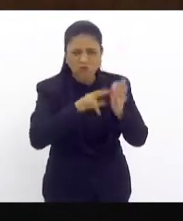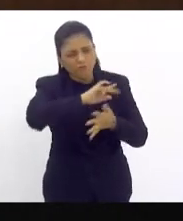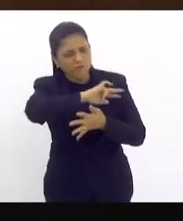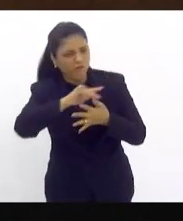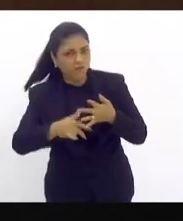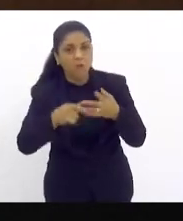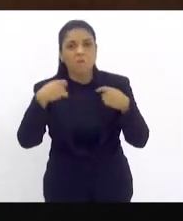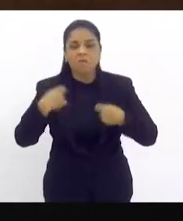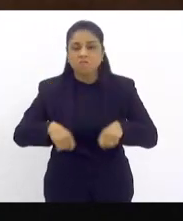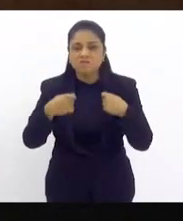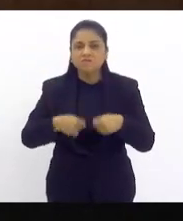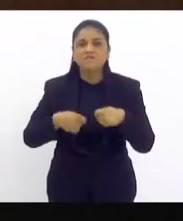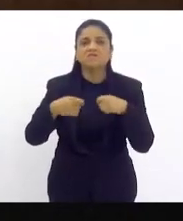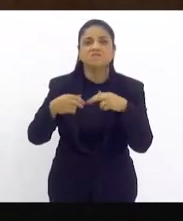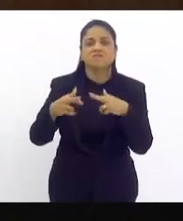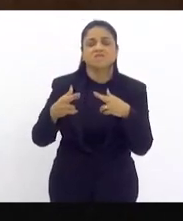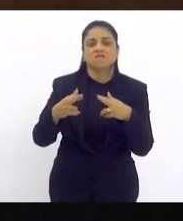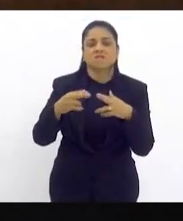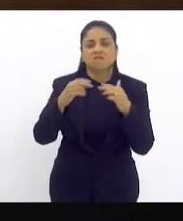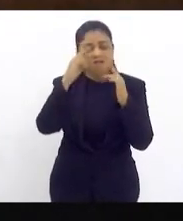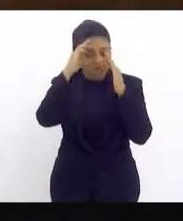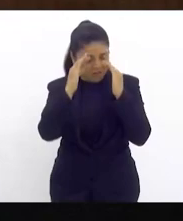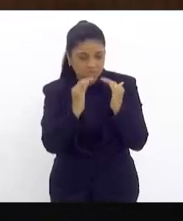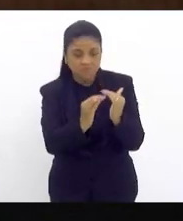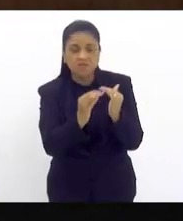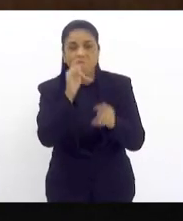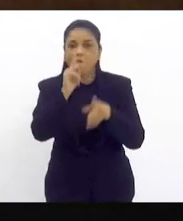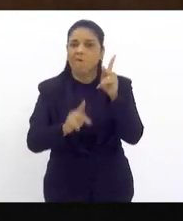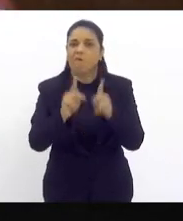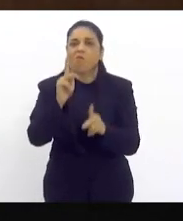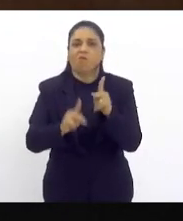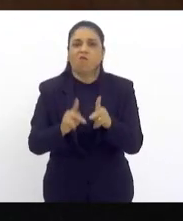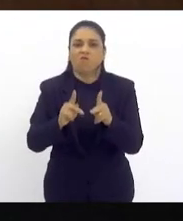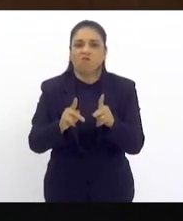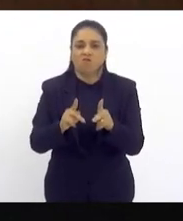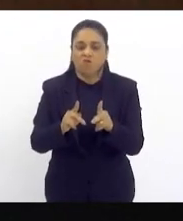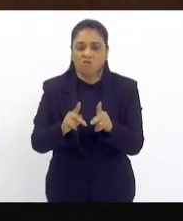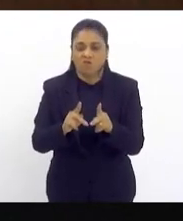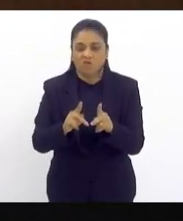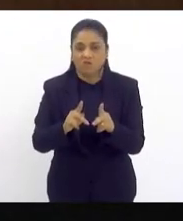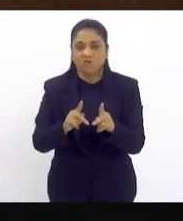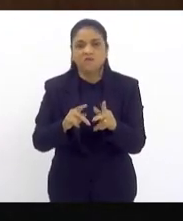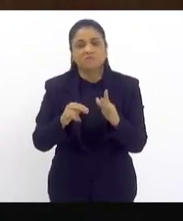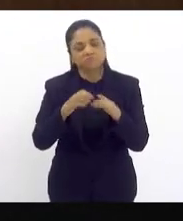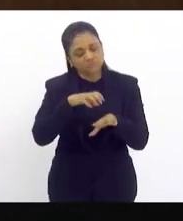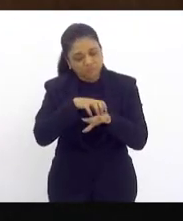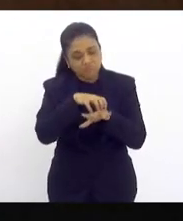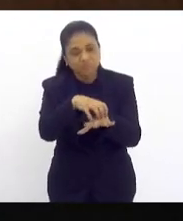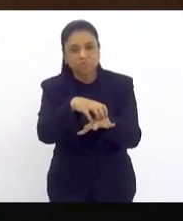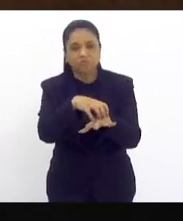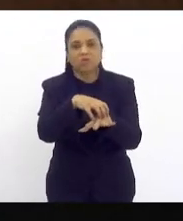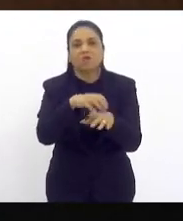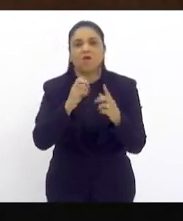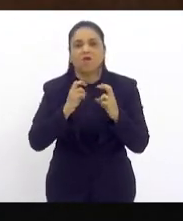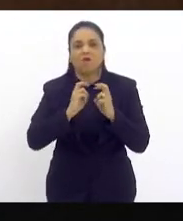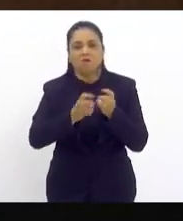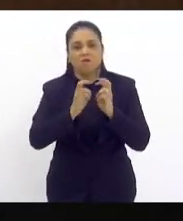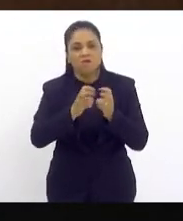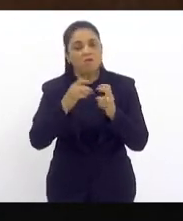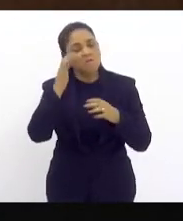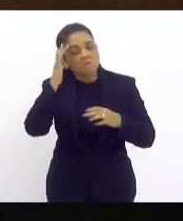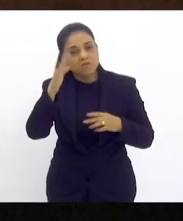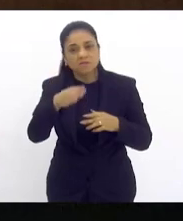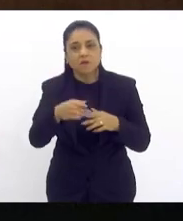respeito à vida do dia a dia do povo trabalhador. A questão do transporte roviário é uma delas, e a preocupação da tarifa social.